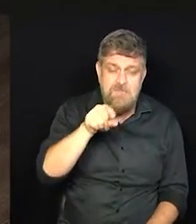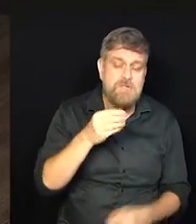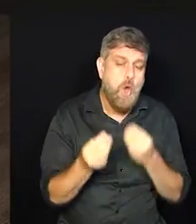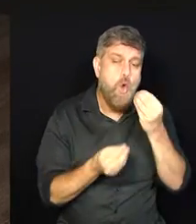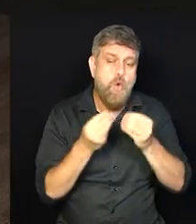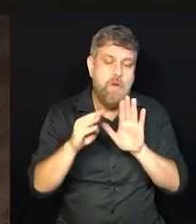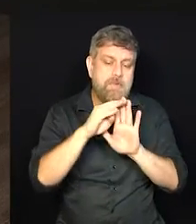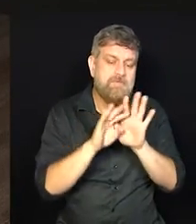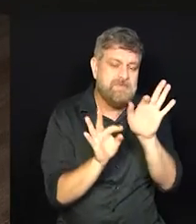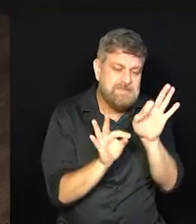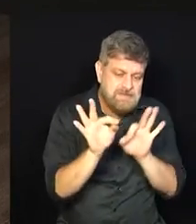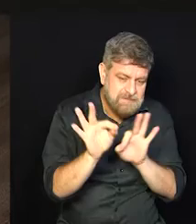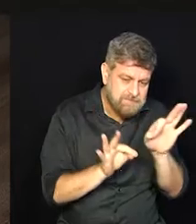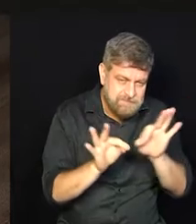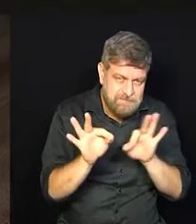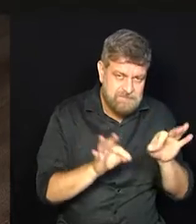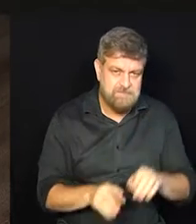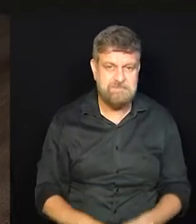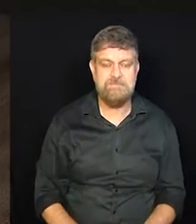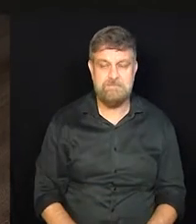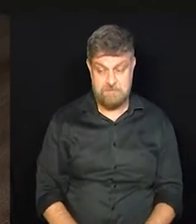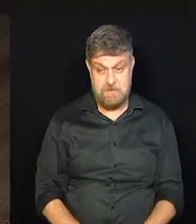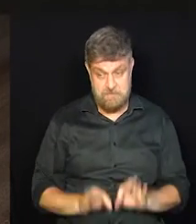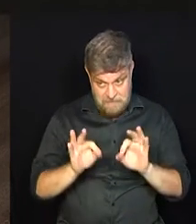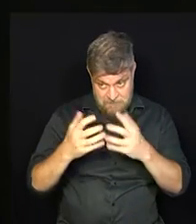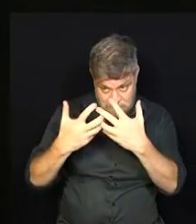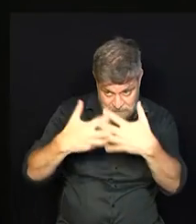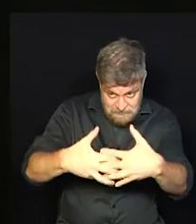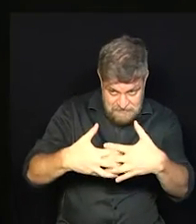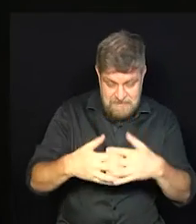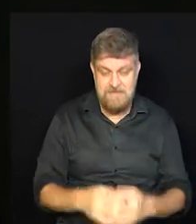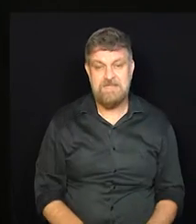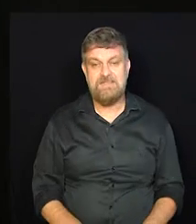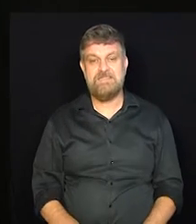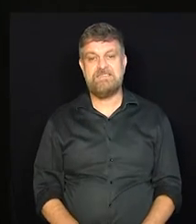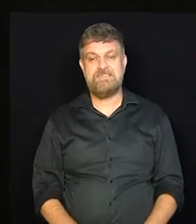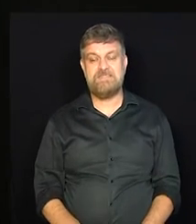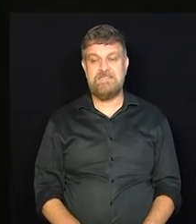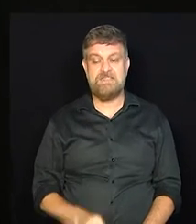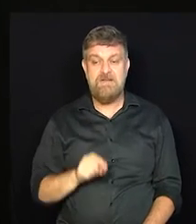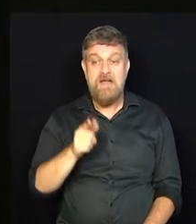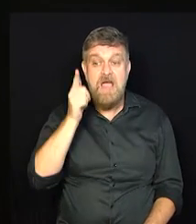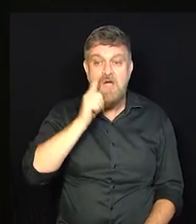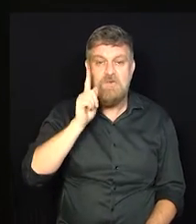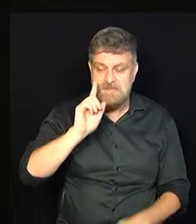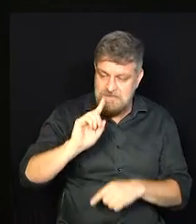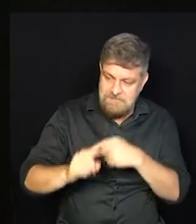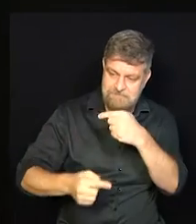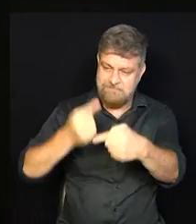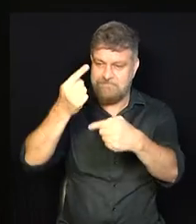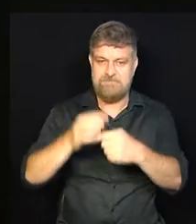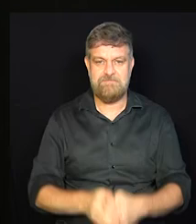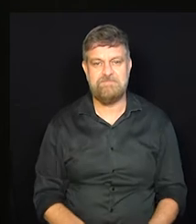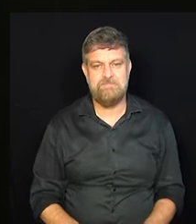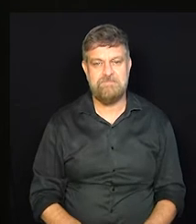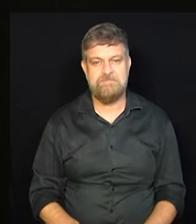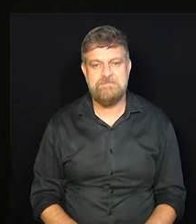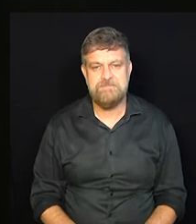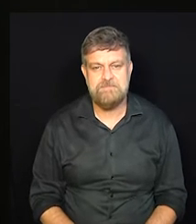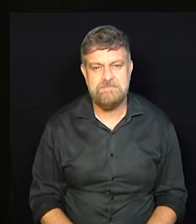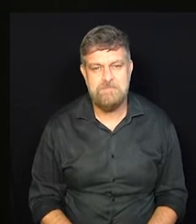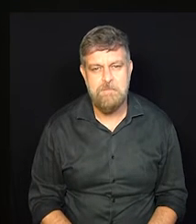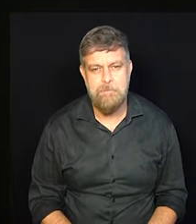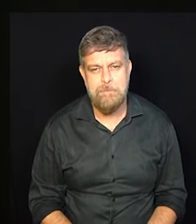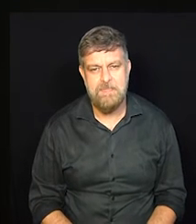da sua organização, até porque você falou, eu tenho que separar bem, senão não dá certo, para que você consiga esse sucesso e chegar a esse resultado.